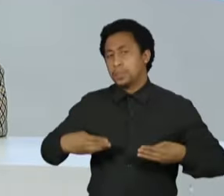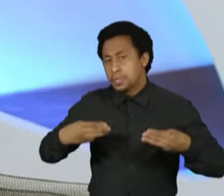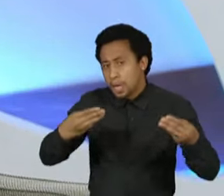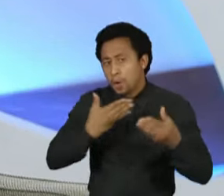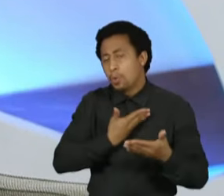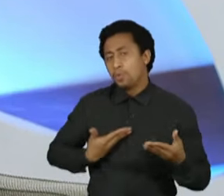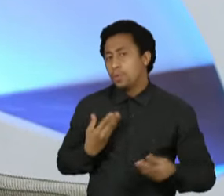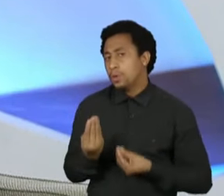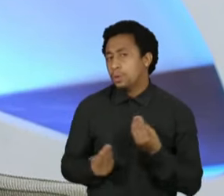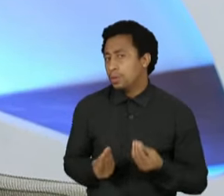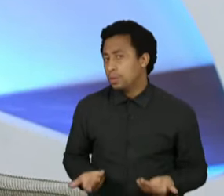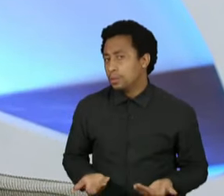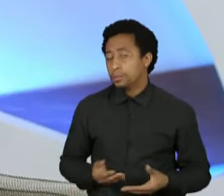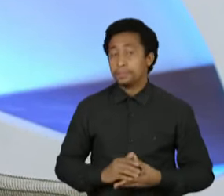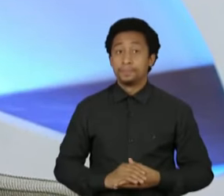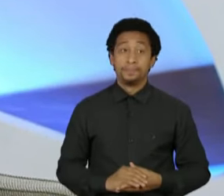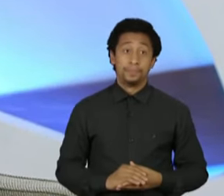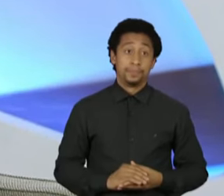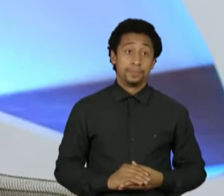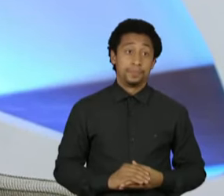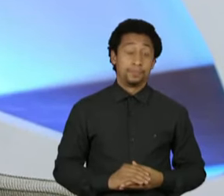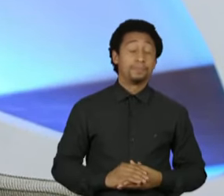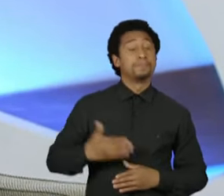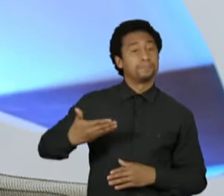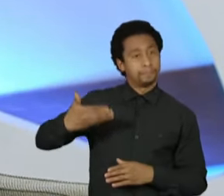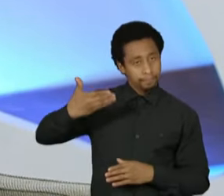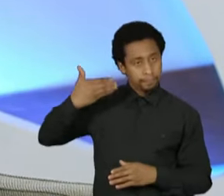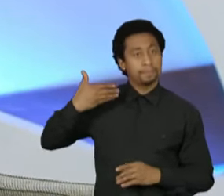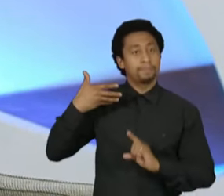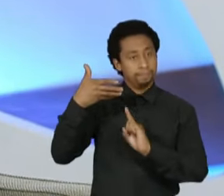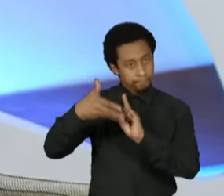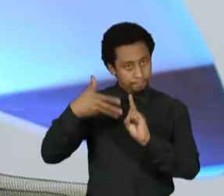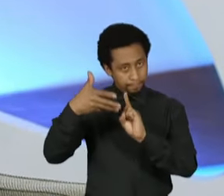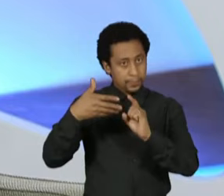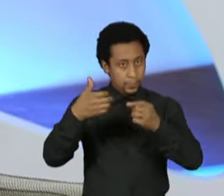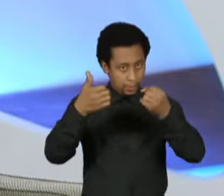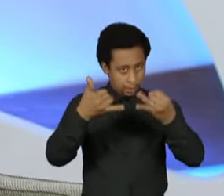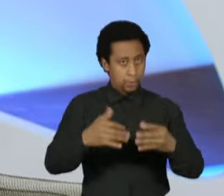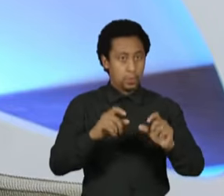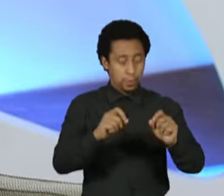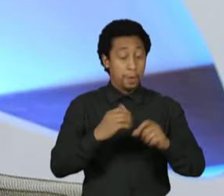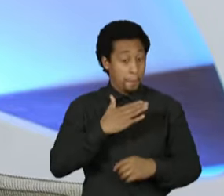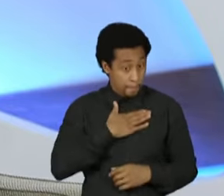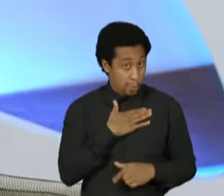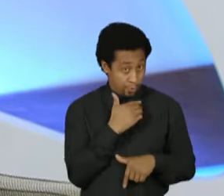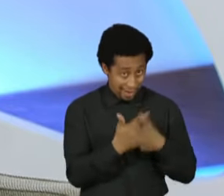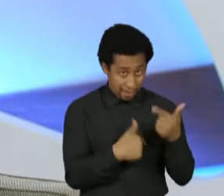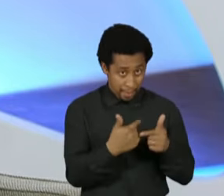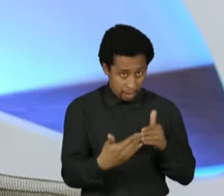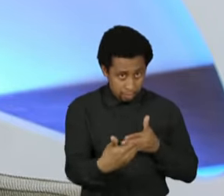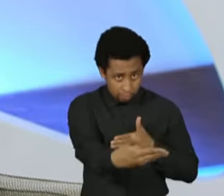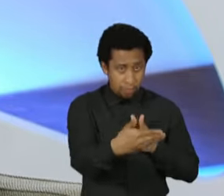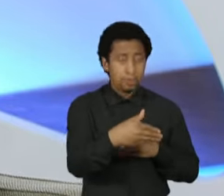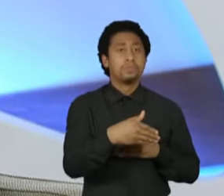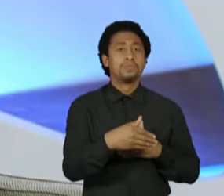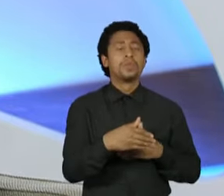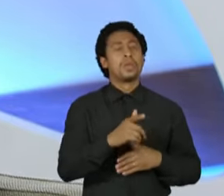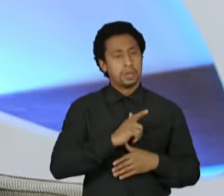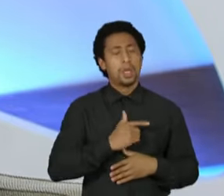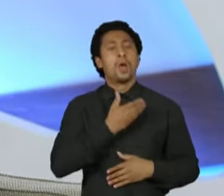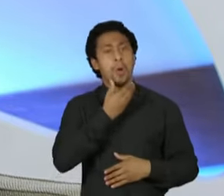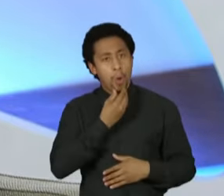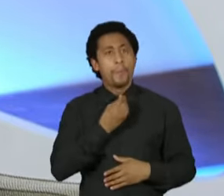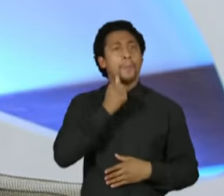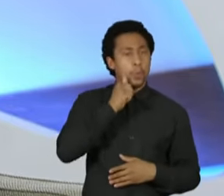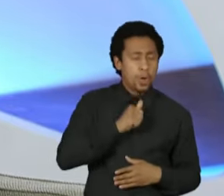governo? Já foi o primeiro anúncio que eu fiz, Cíntia, que o meu ministério vai ser paritário entre homens e mulheres e vai ter negros. Isso foi